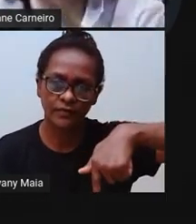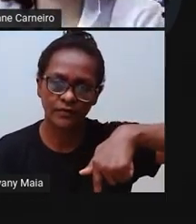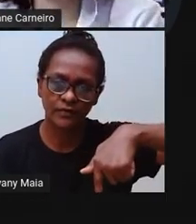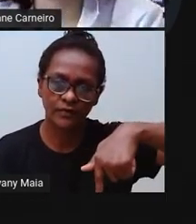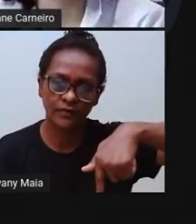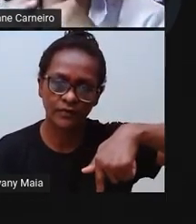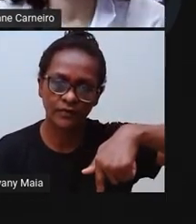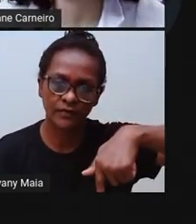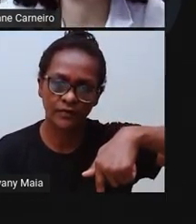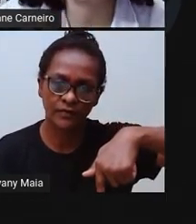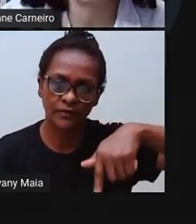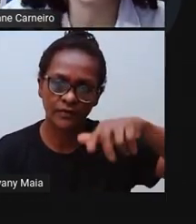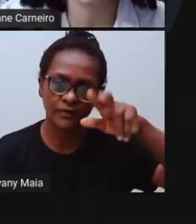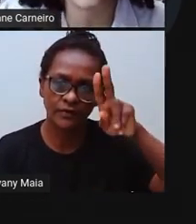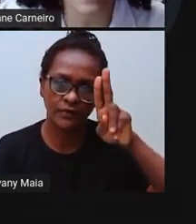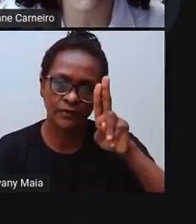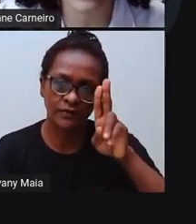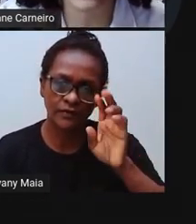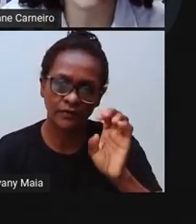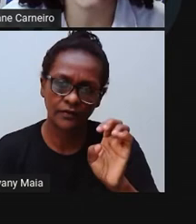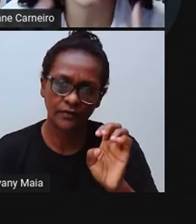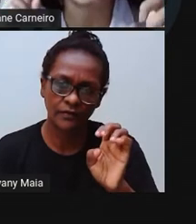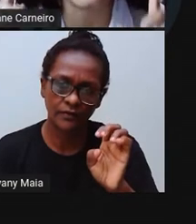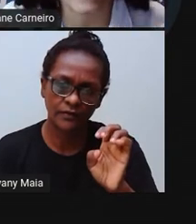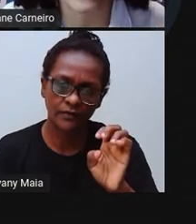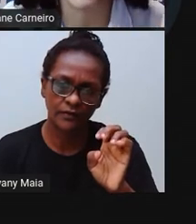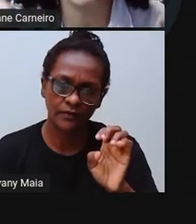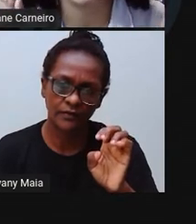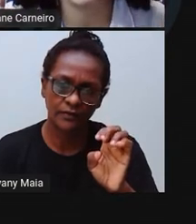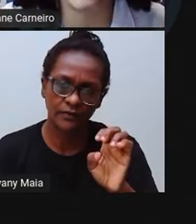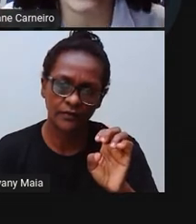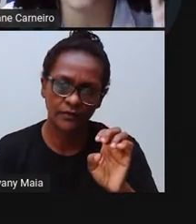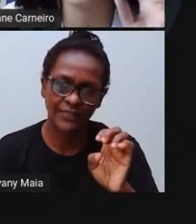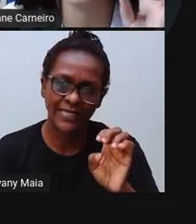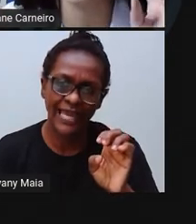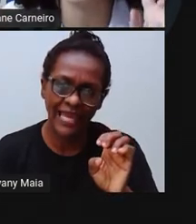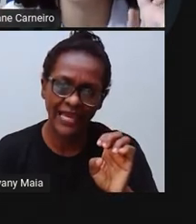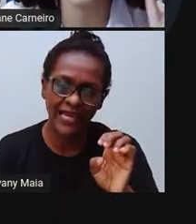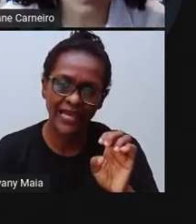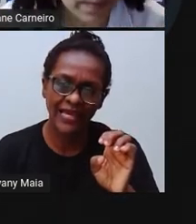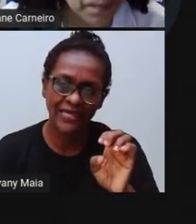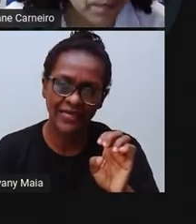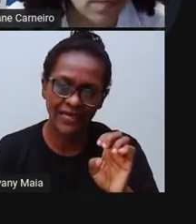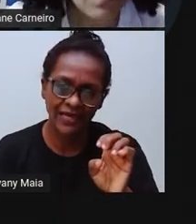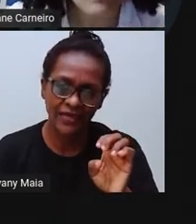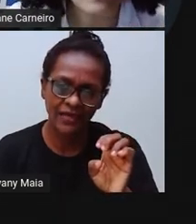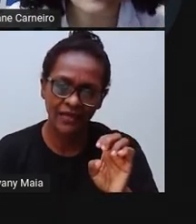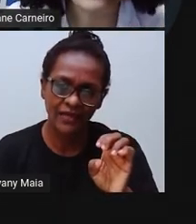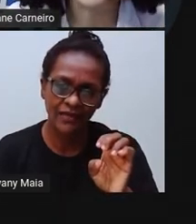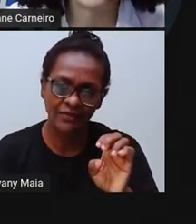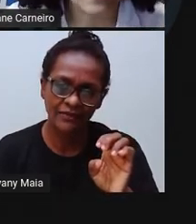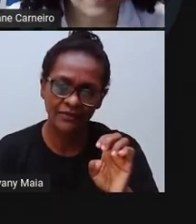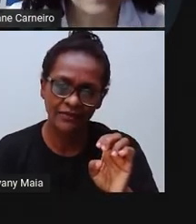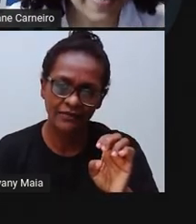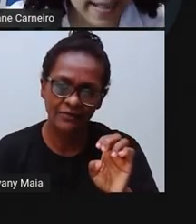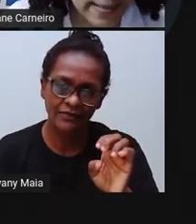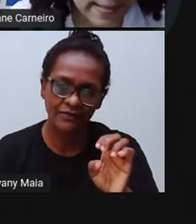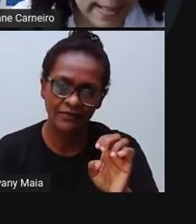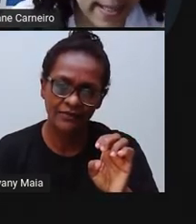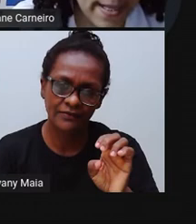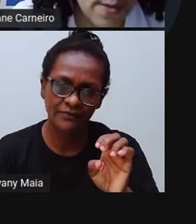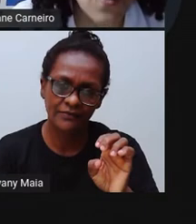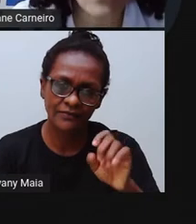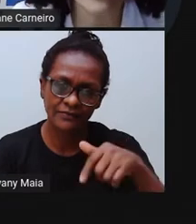Quebra-cabeça. Como é que eu escrevo a palavra quebra? Ó, que. Que. Ó o sonzinho do... Que, né?